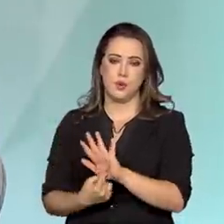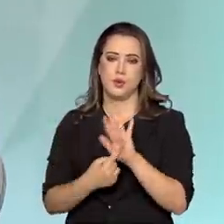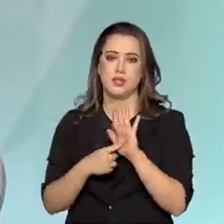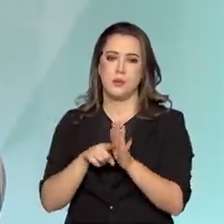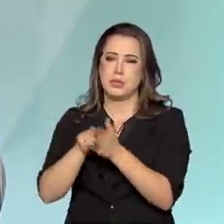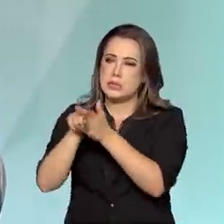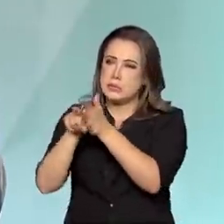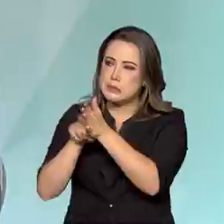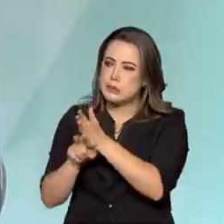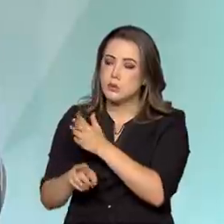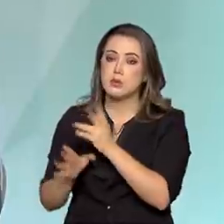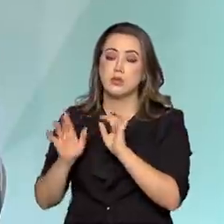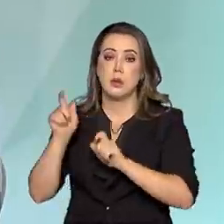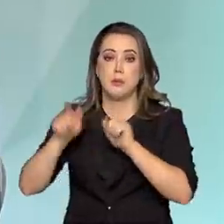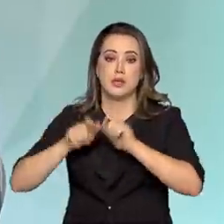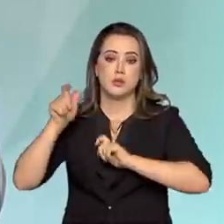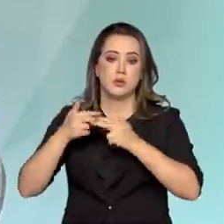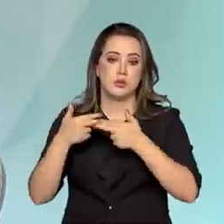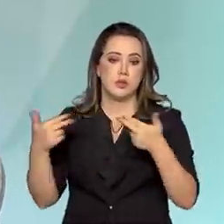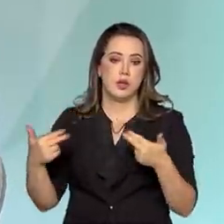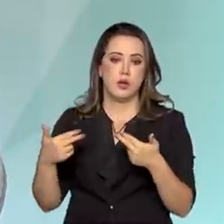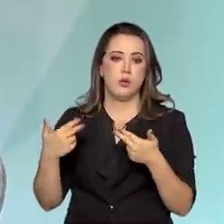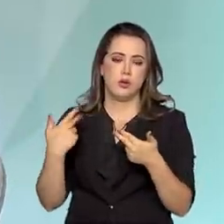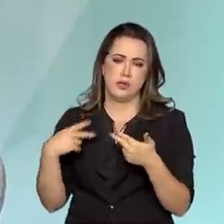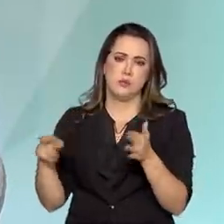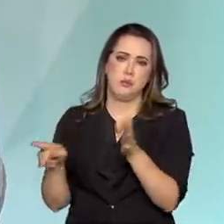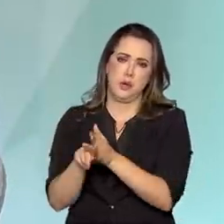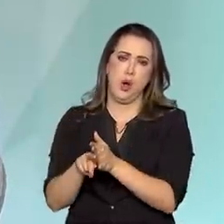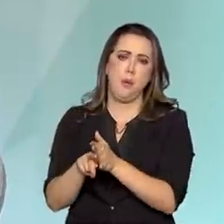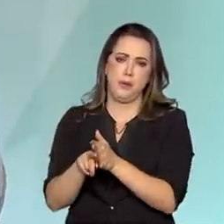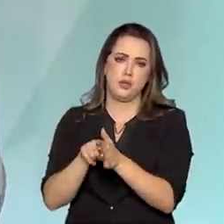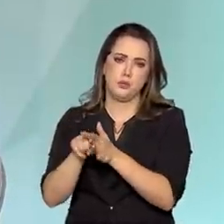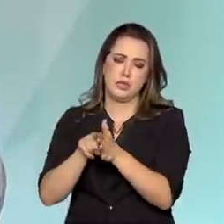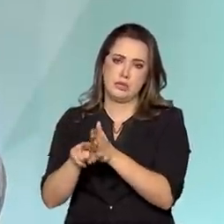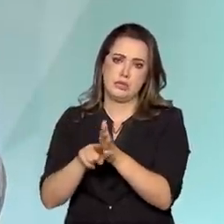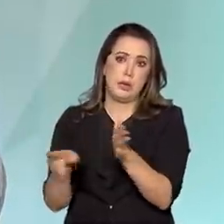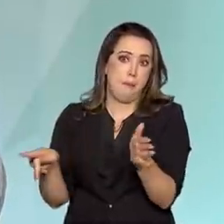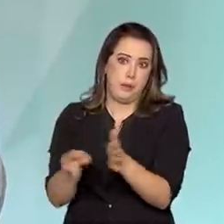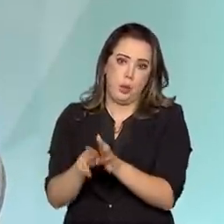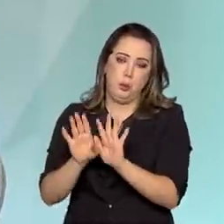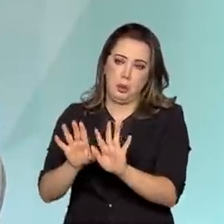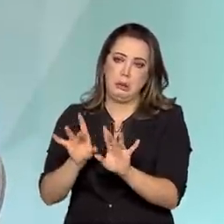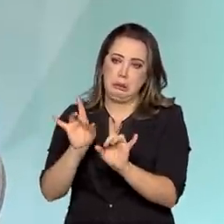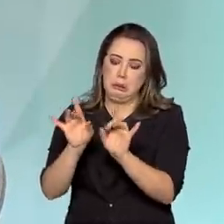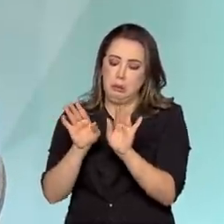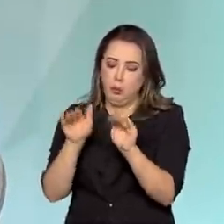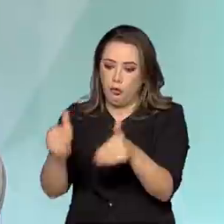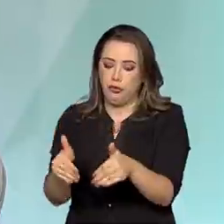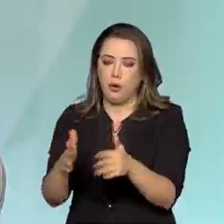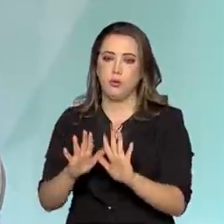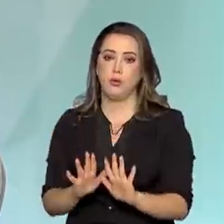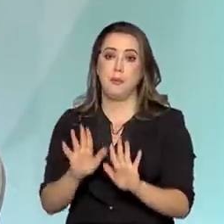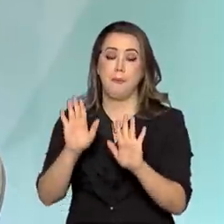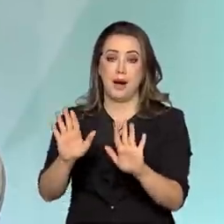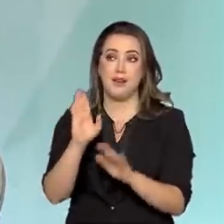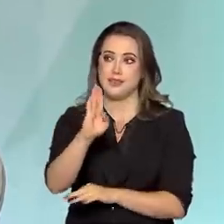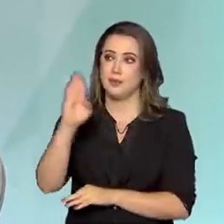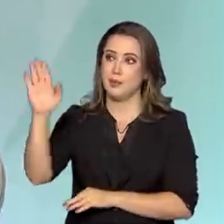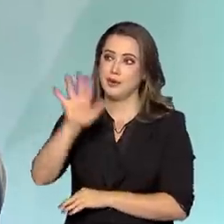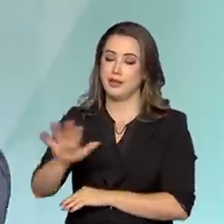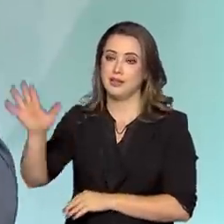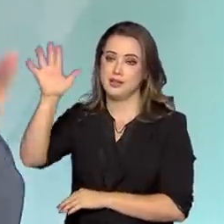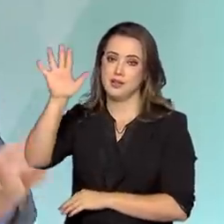pessoas que têm objetos de pesquisa muito específicos, muito especializados. E eu entendo que a Biblioteca Nacional tem grande